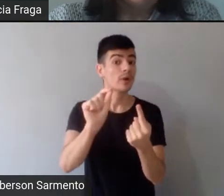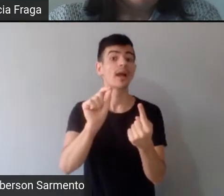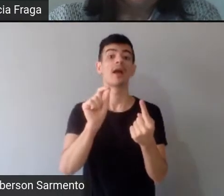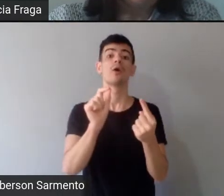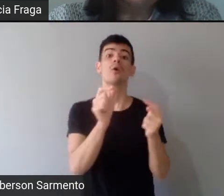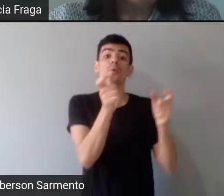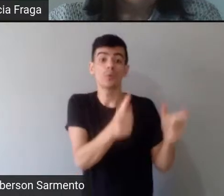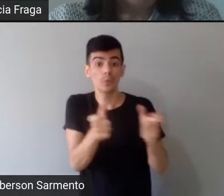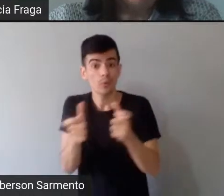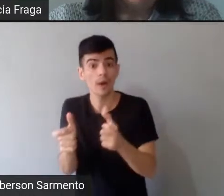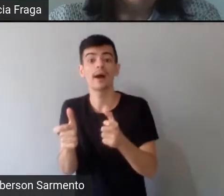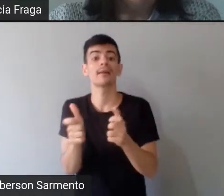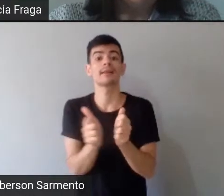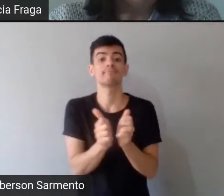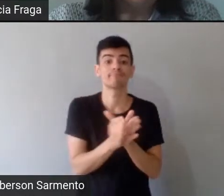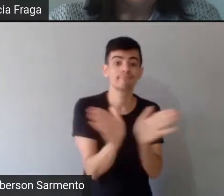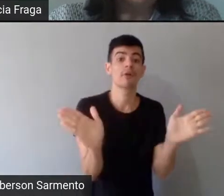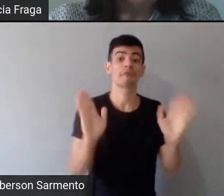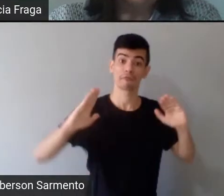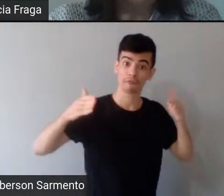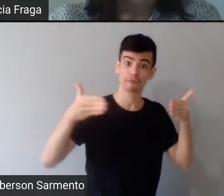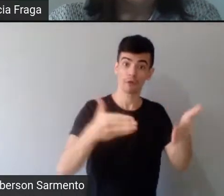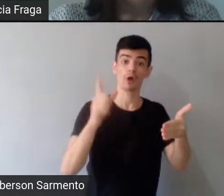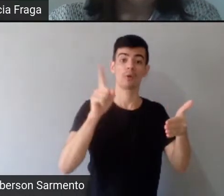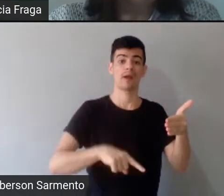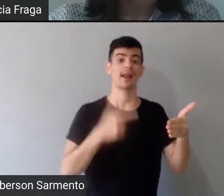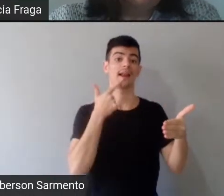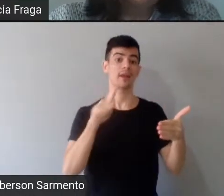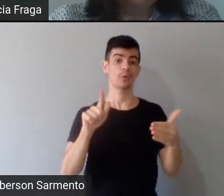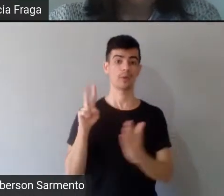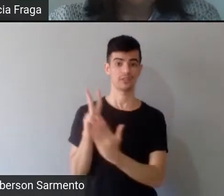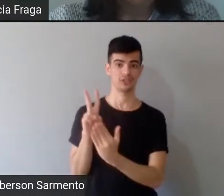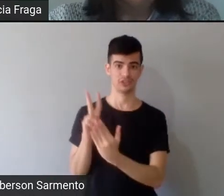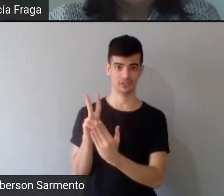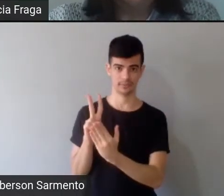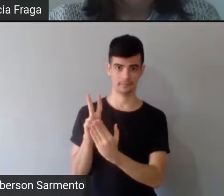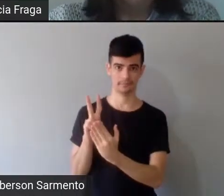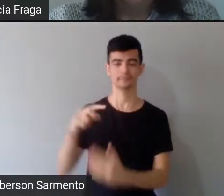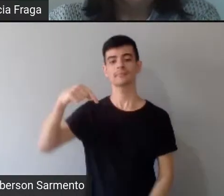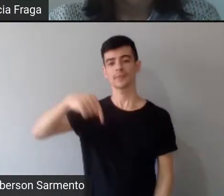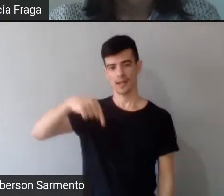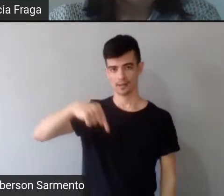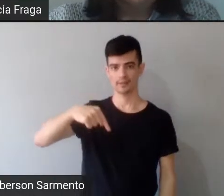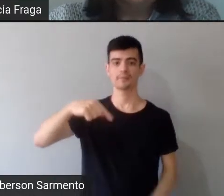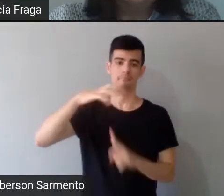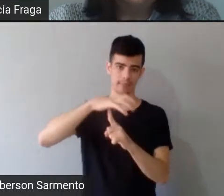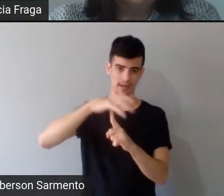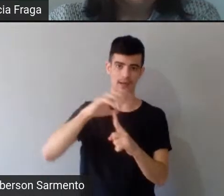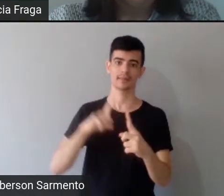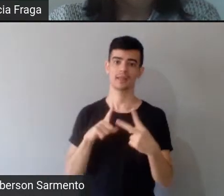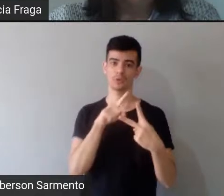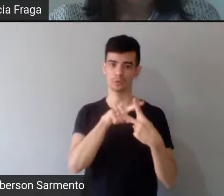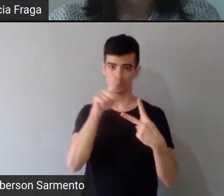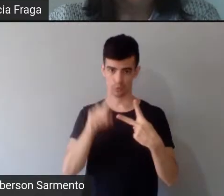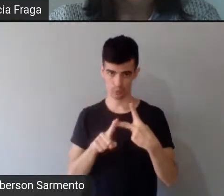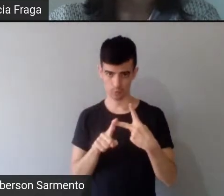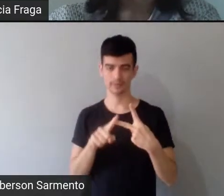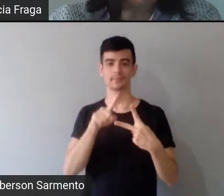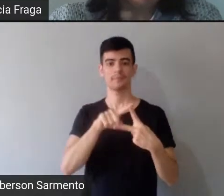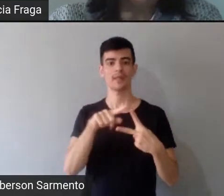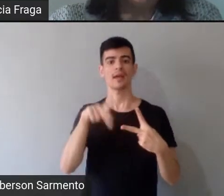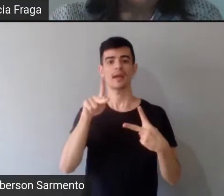aqui no Paraná, é, a gente tem basicamente, são duas, é, a língua do povo caingangue, a língua